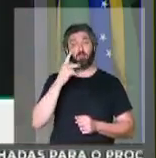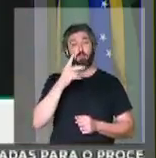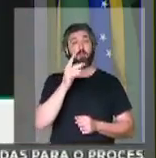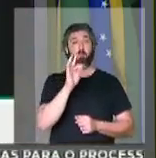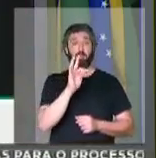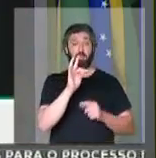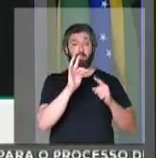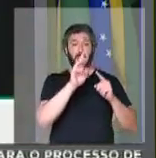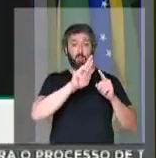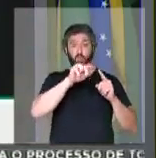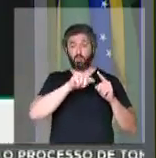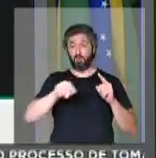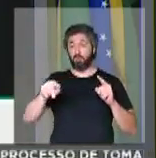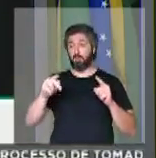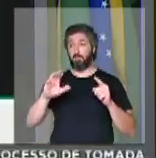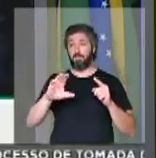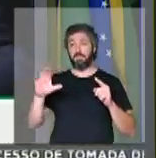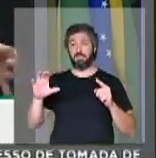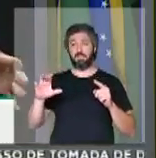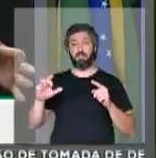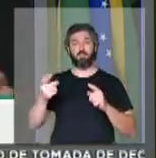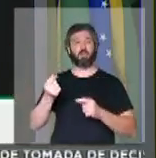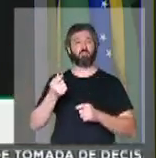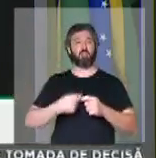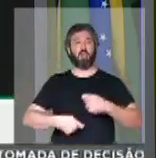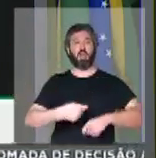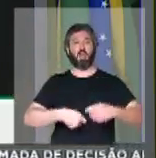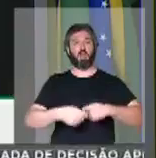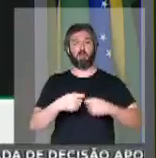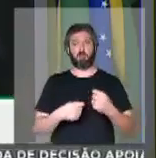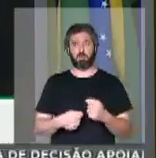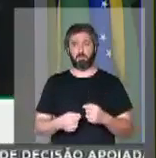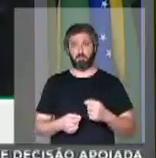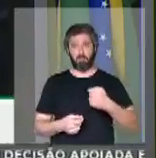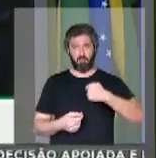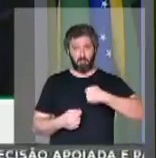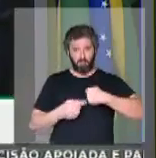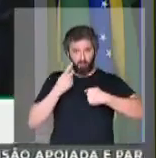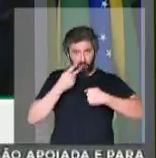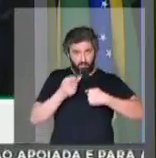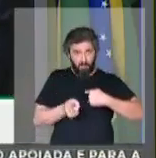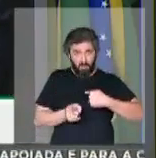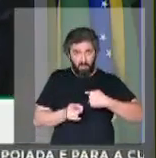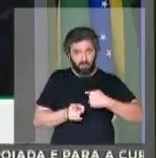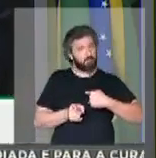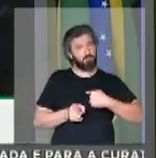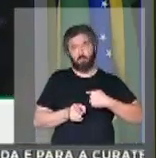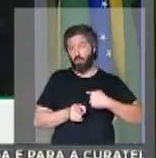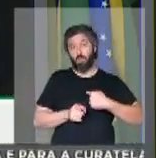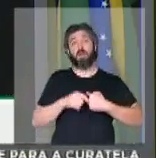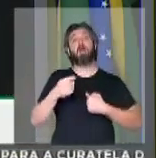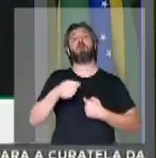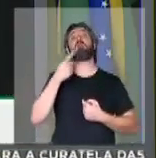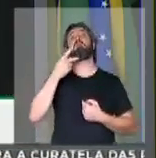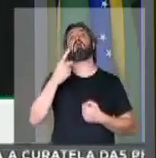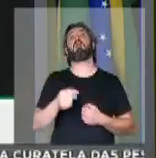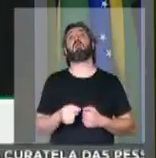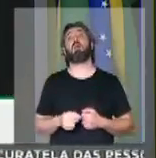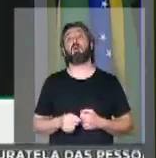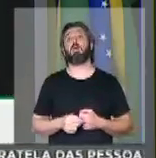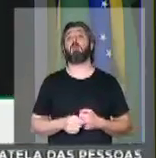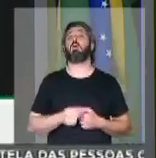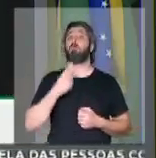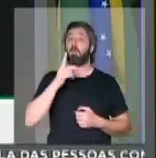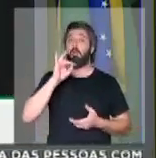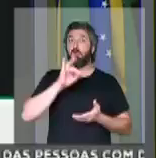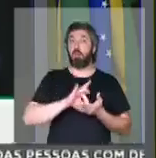usava o PCC para lavar dinheiro. Primeiro, quem está falando não é o deputado Felipe Barros. Quem está falando isso e